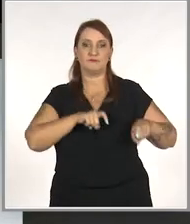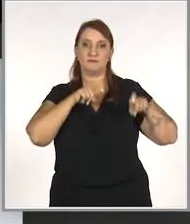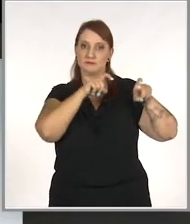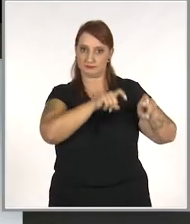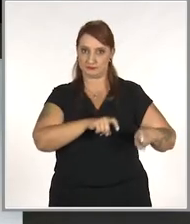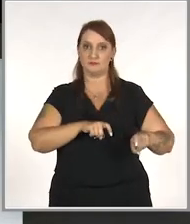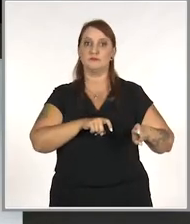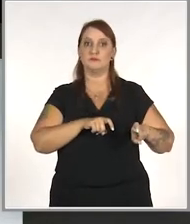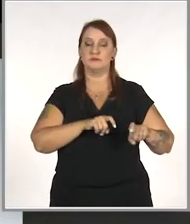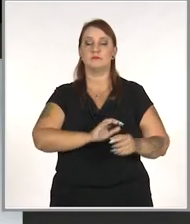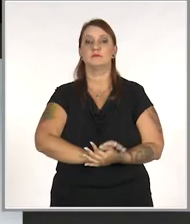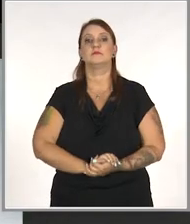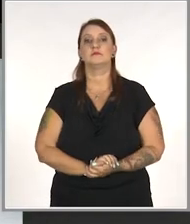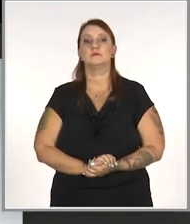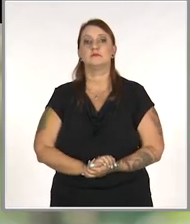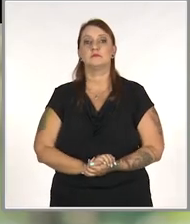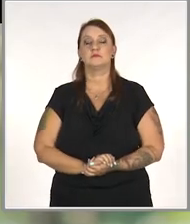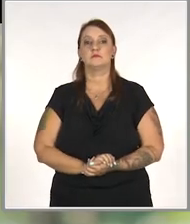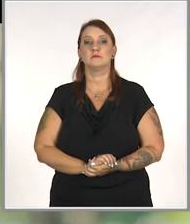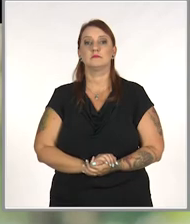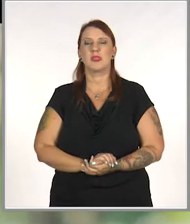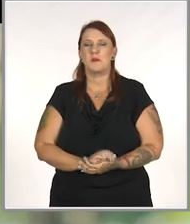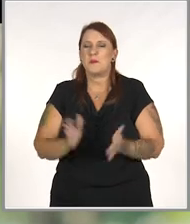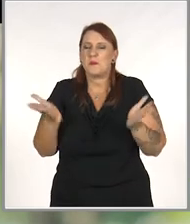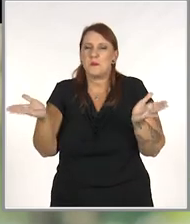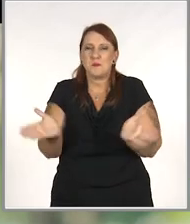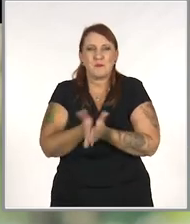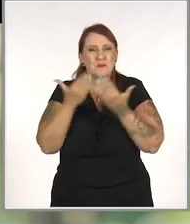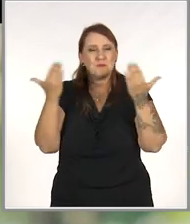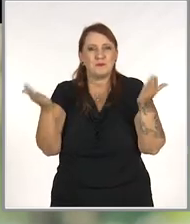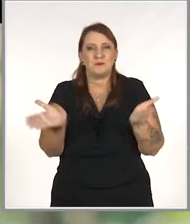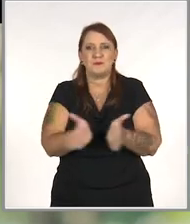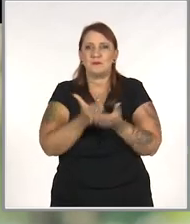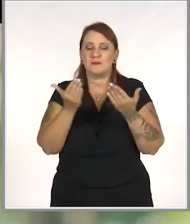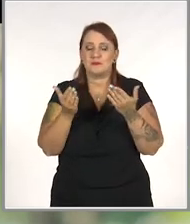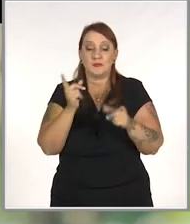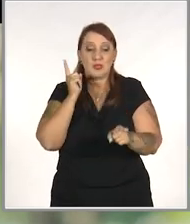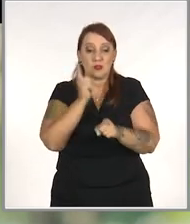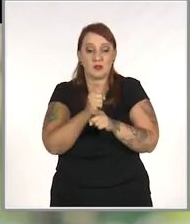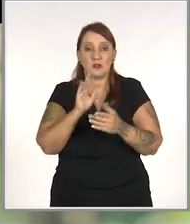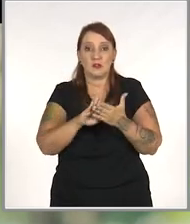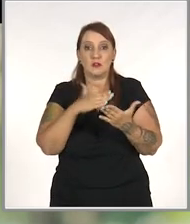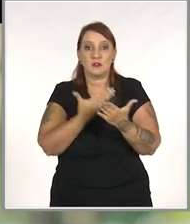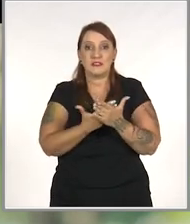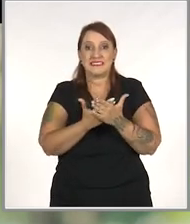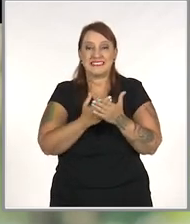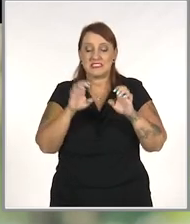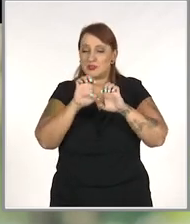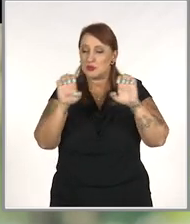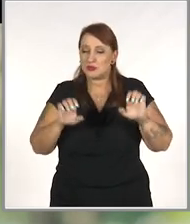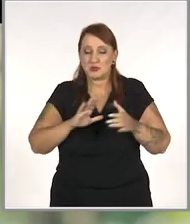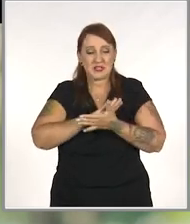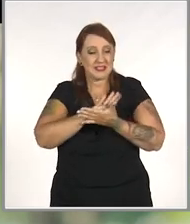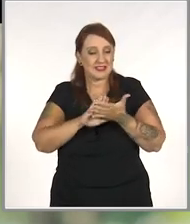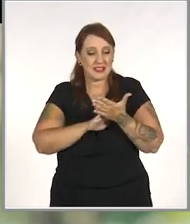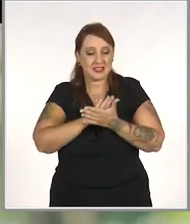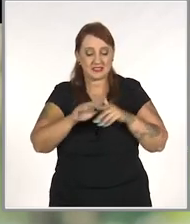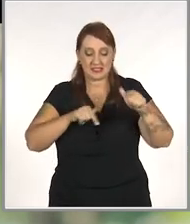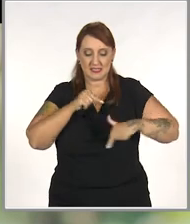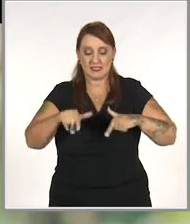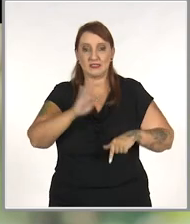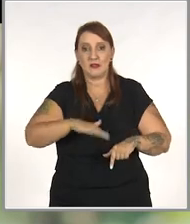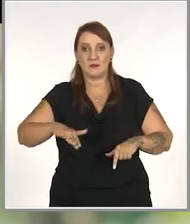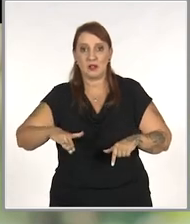na Chapara Diamantina. No cenário de extrema pobreza, Sibeli encontrou escola sem infraestrutura, crianças